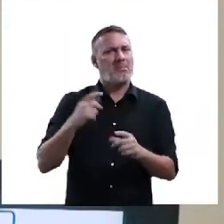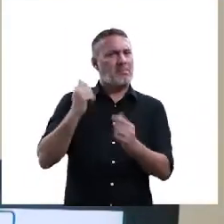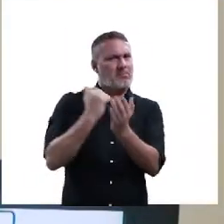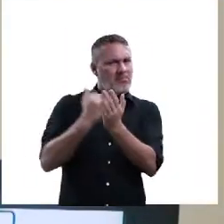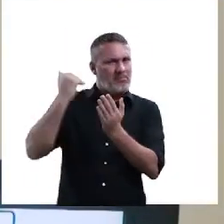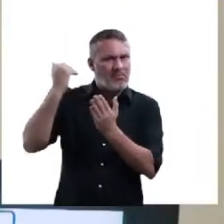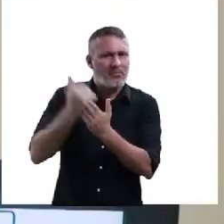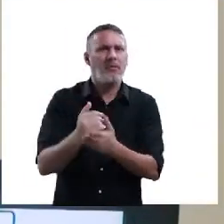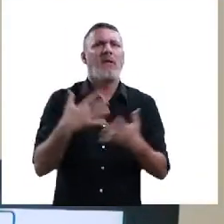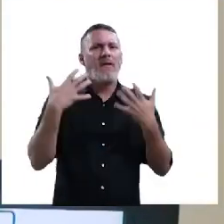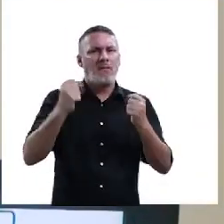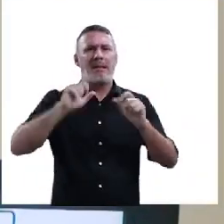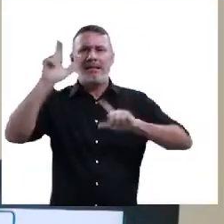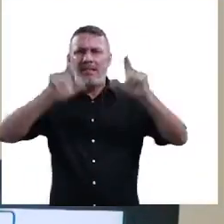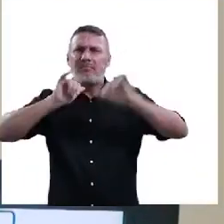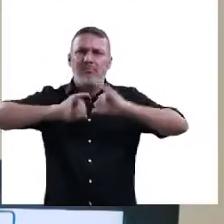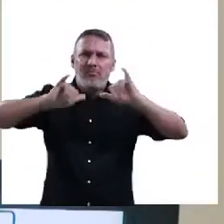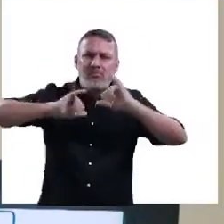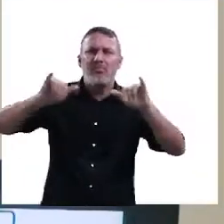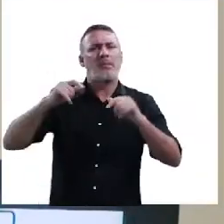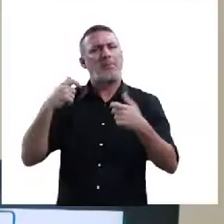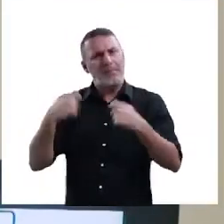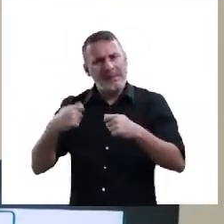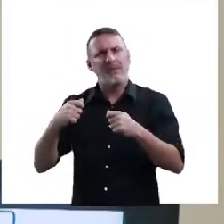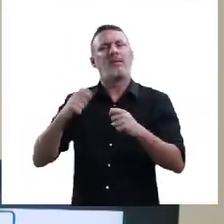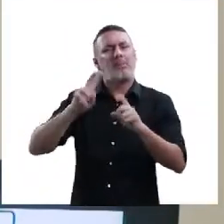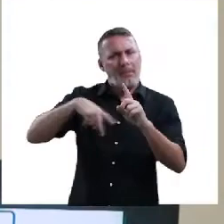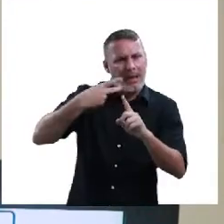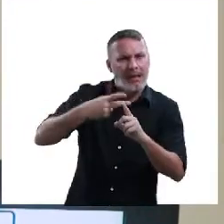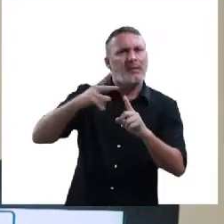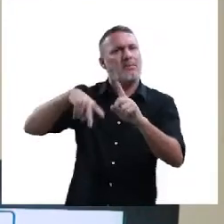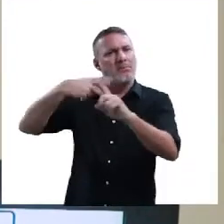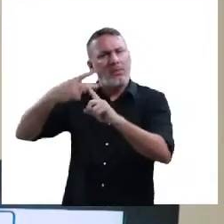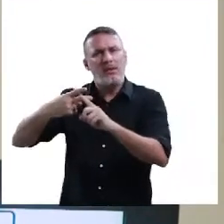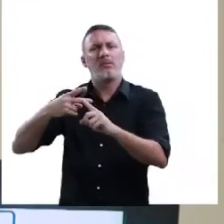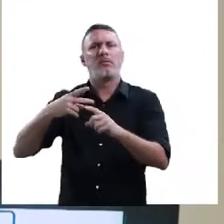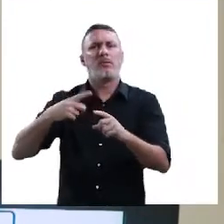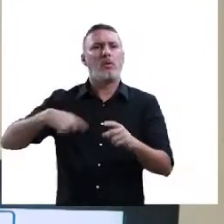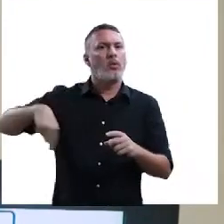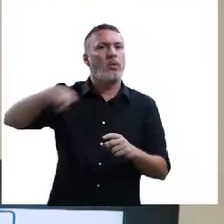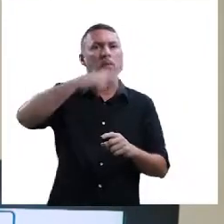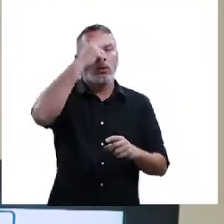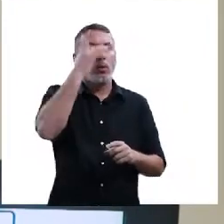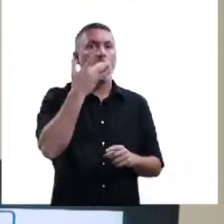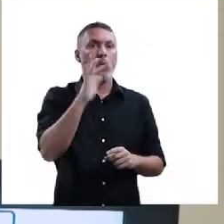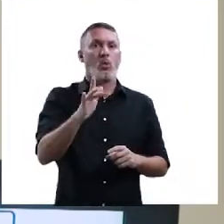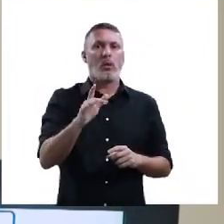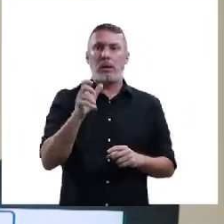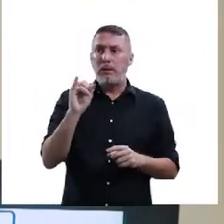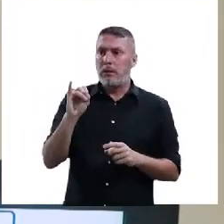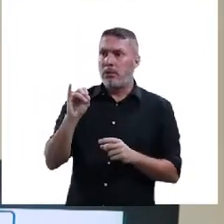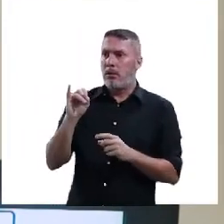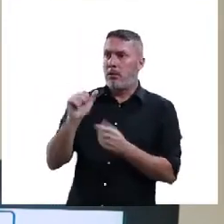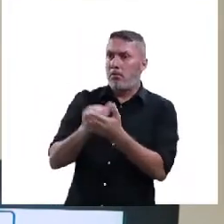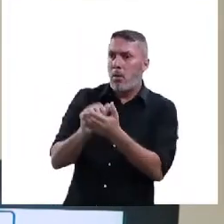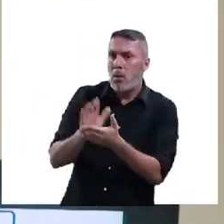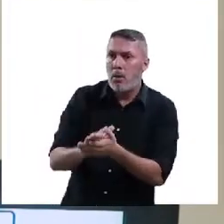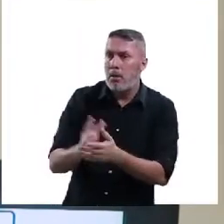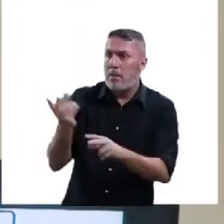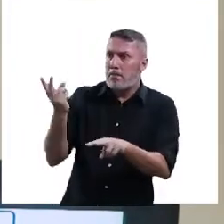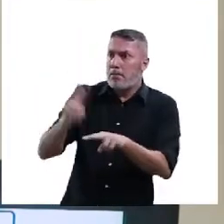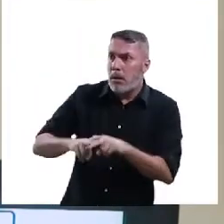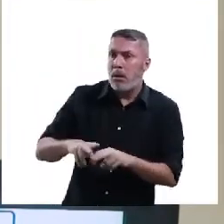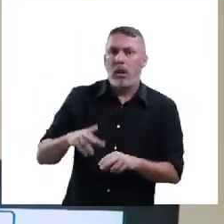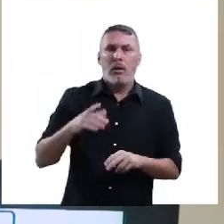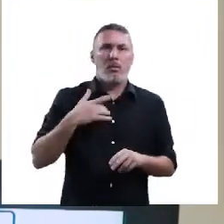mostrar isso na televisão, mas vamos falar que a penalidade, ela precisa ser aumentada, por quê? Para que aquele indivíduo pense duas vezes ao praticar a